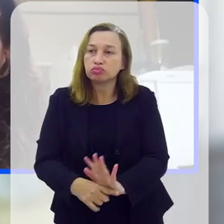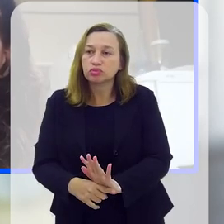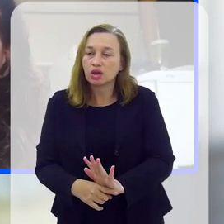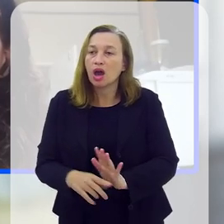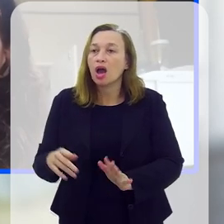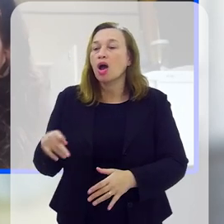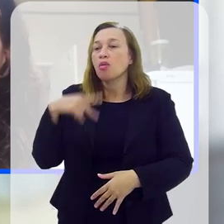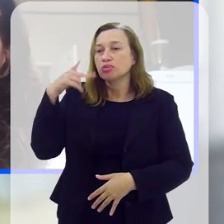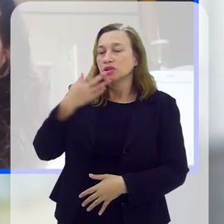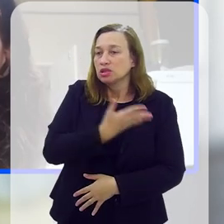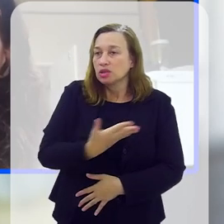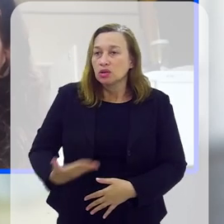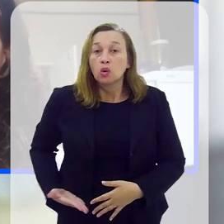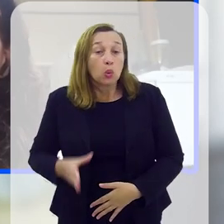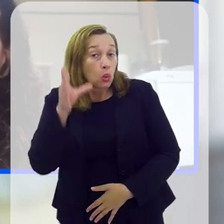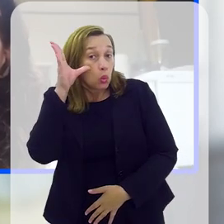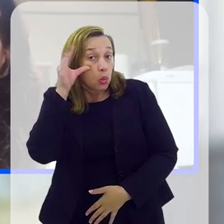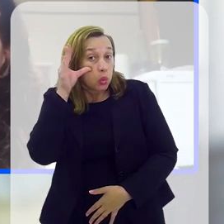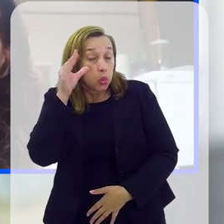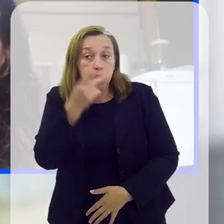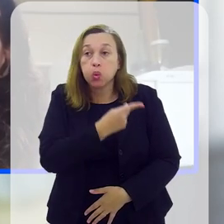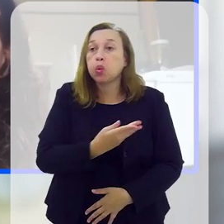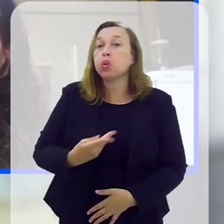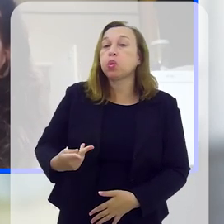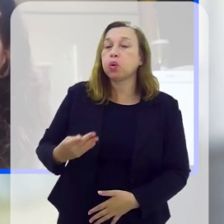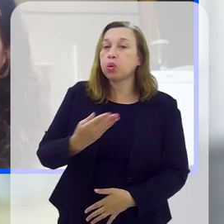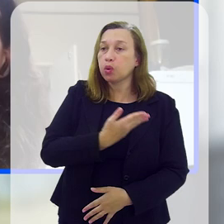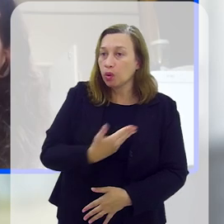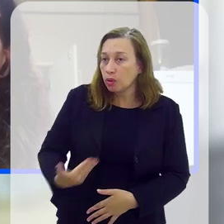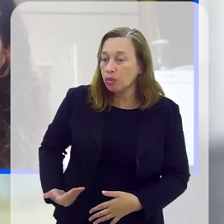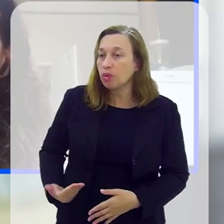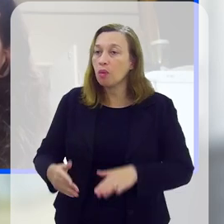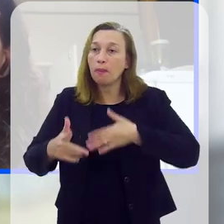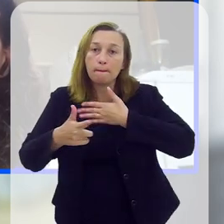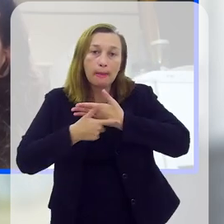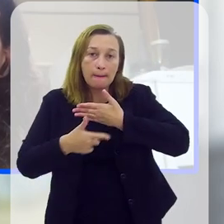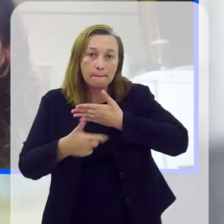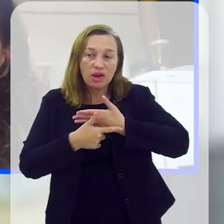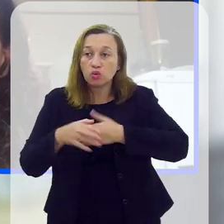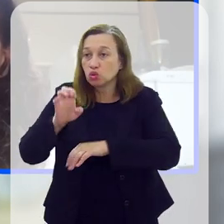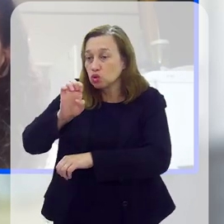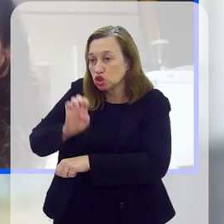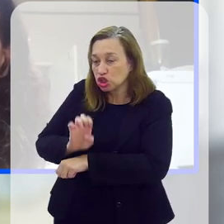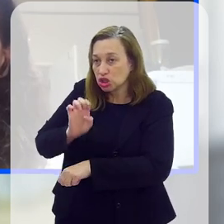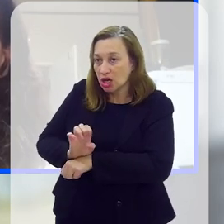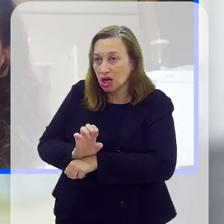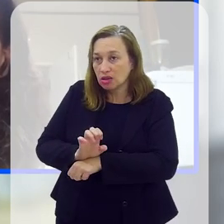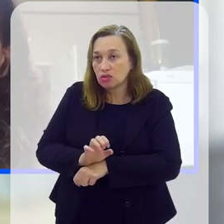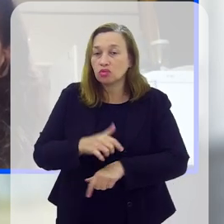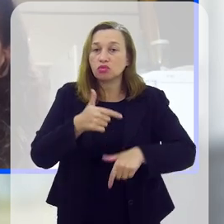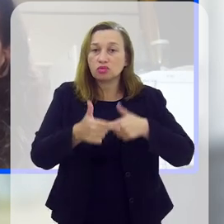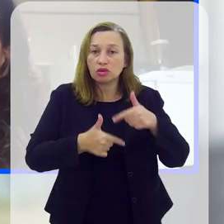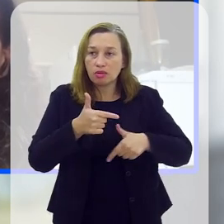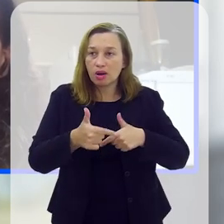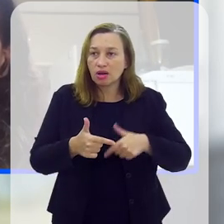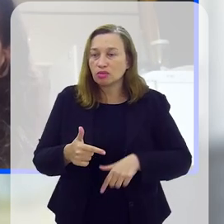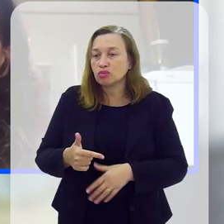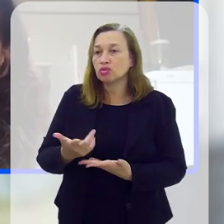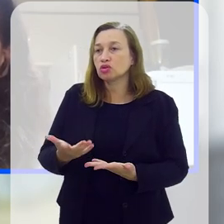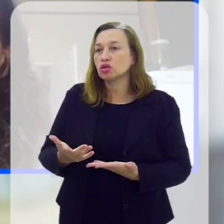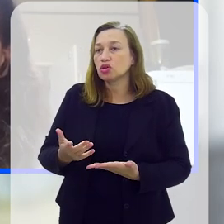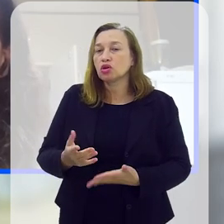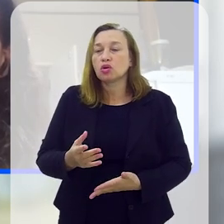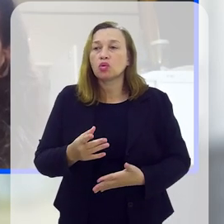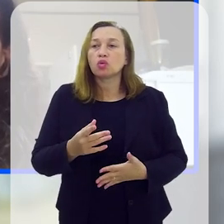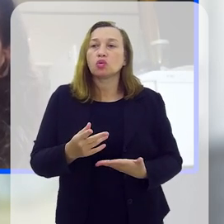fomentar políticas públicas de interesse público e que fortalecem o papel do Estado no exercício